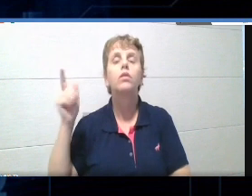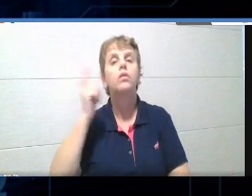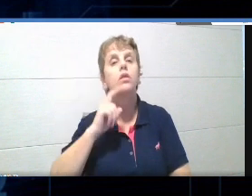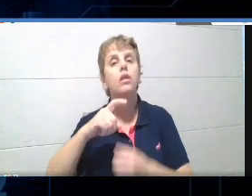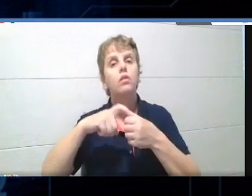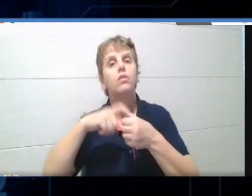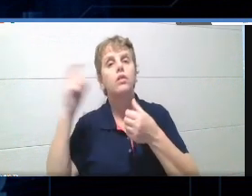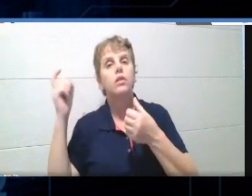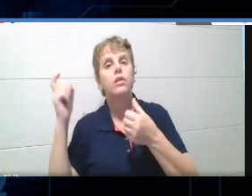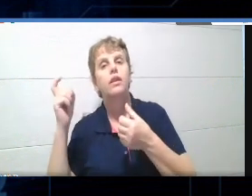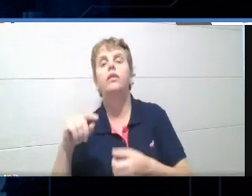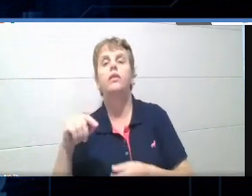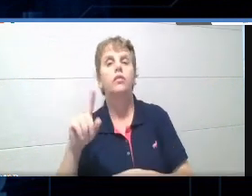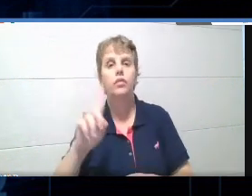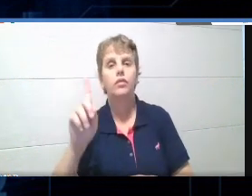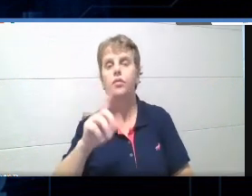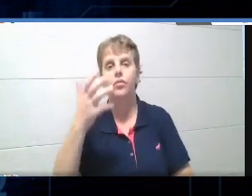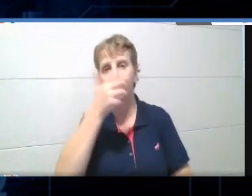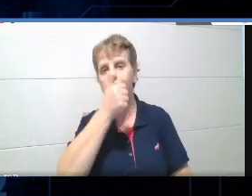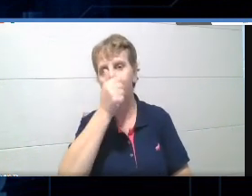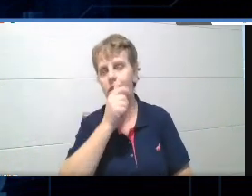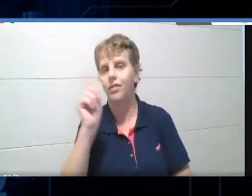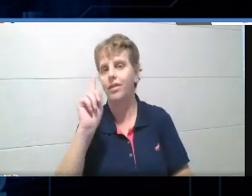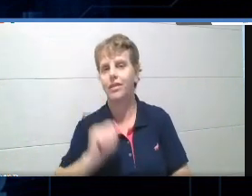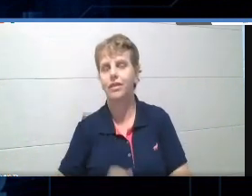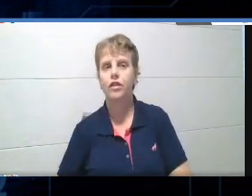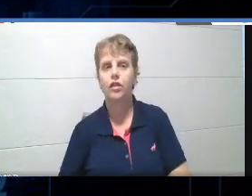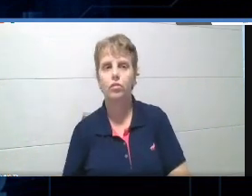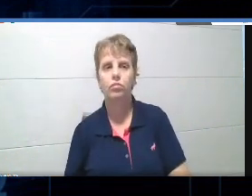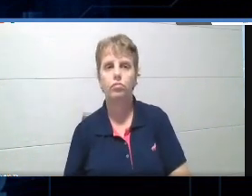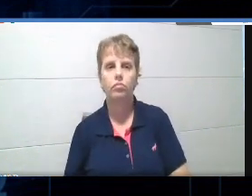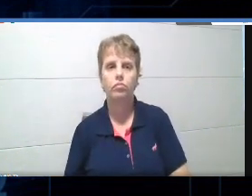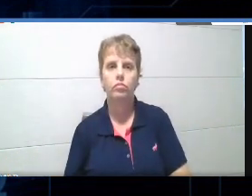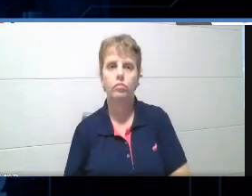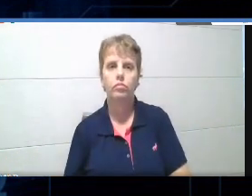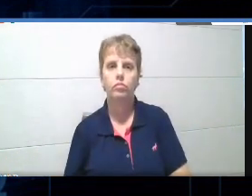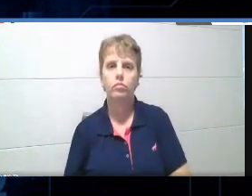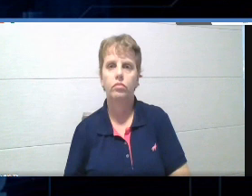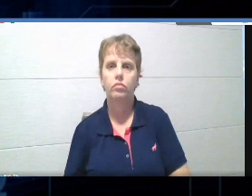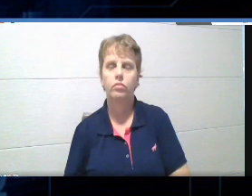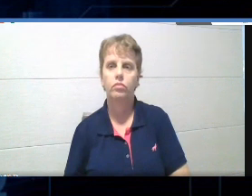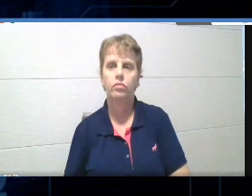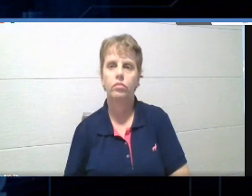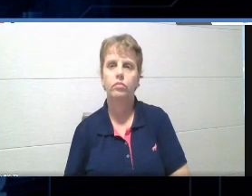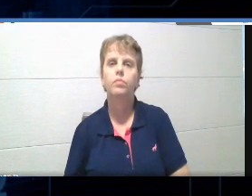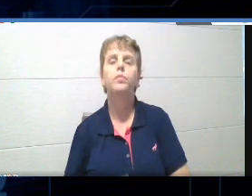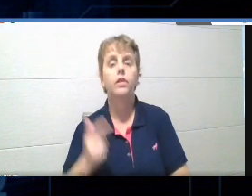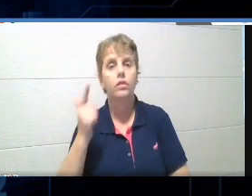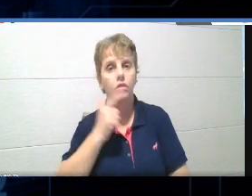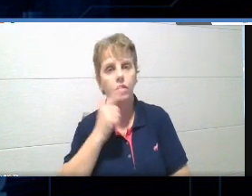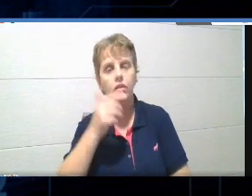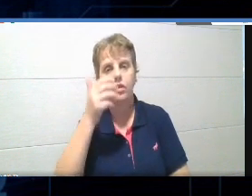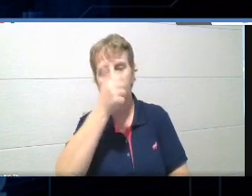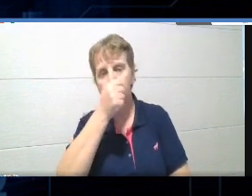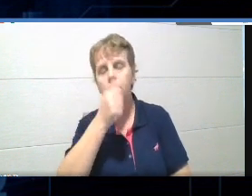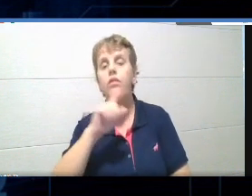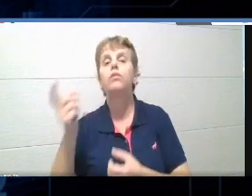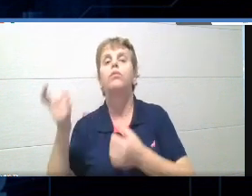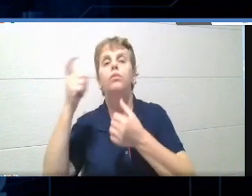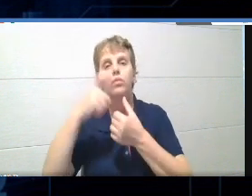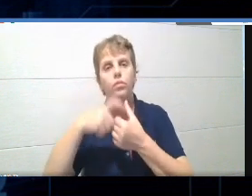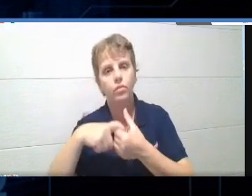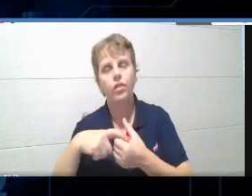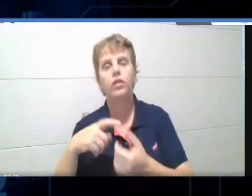ele não salva as suas edições, tá? Então, clicando em Dawn. Ele salvou, então, se você voltar lá em My